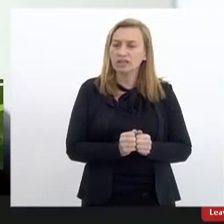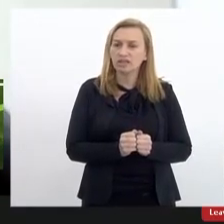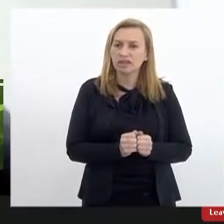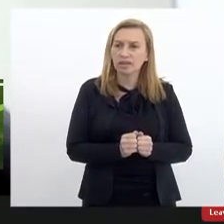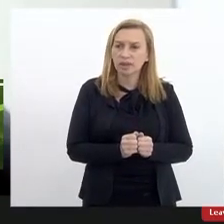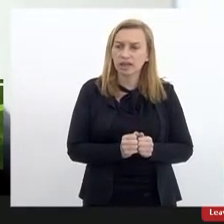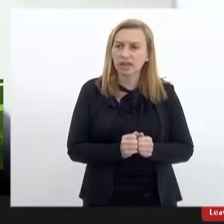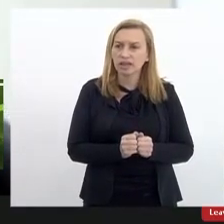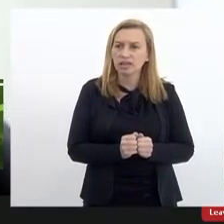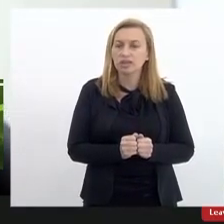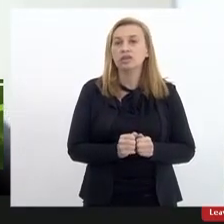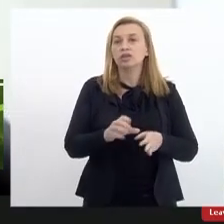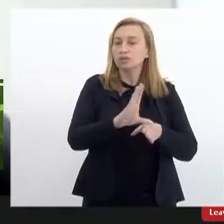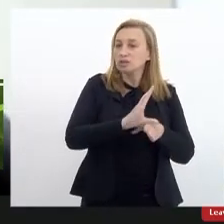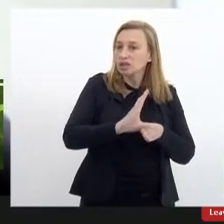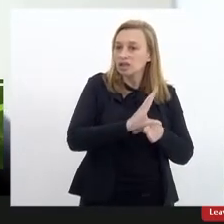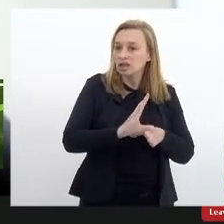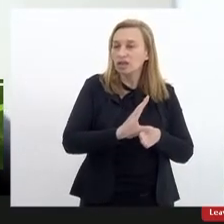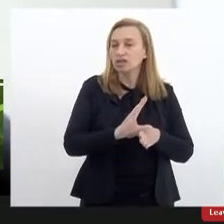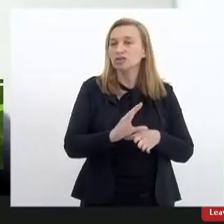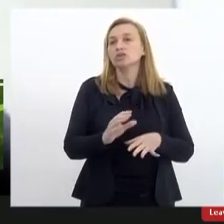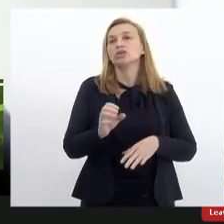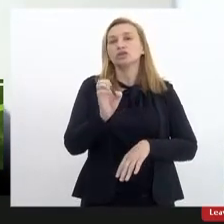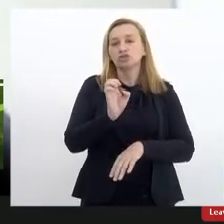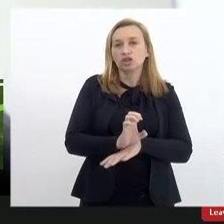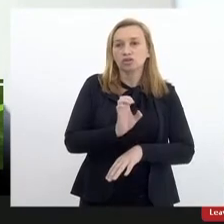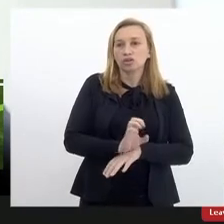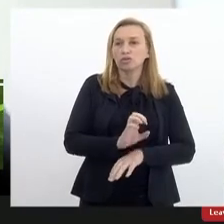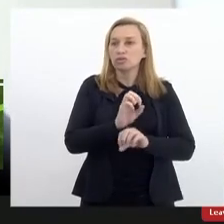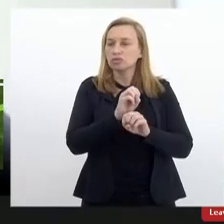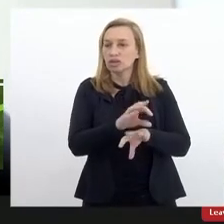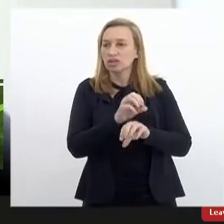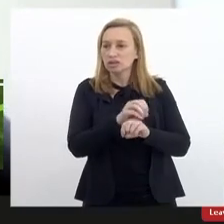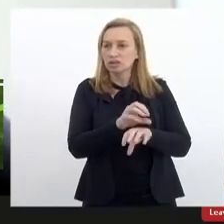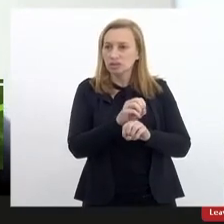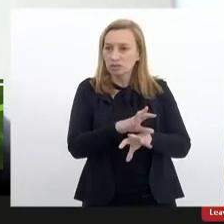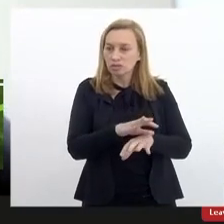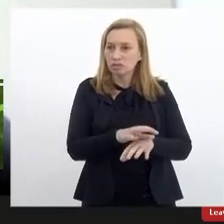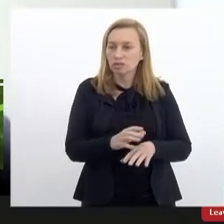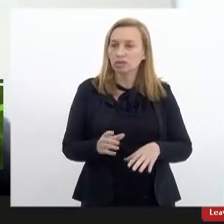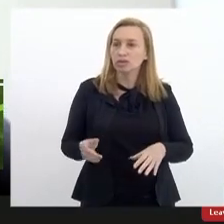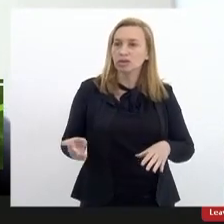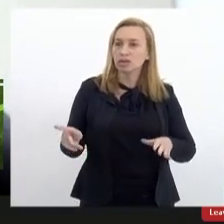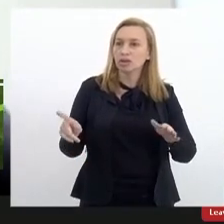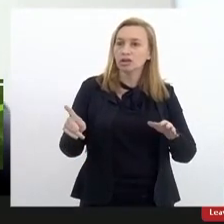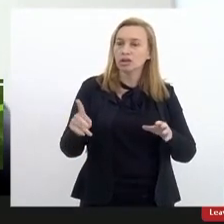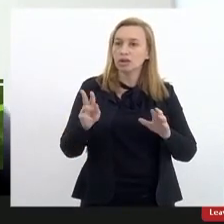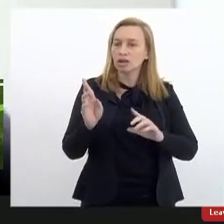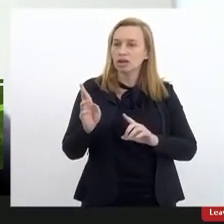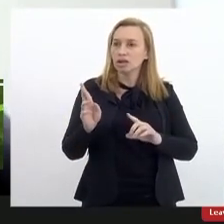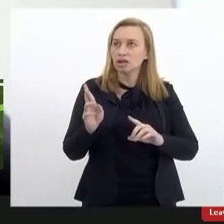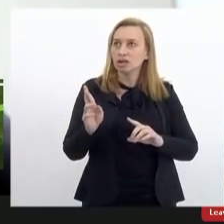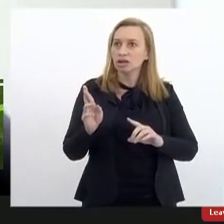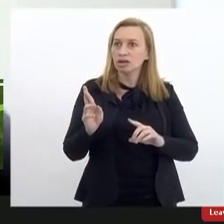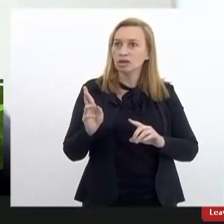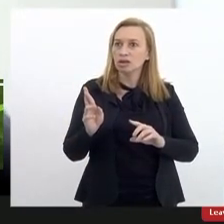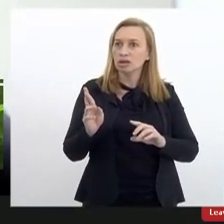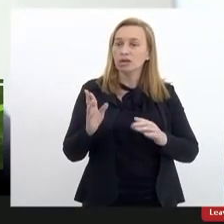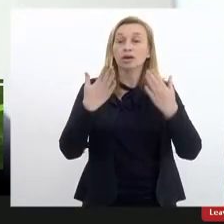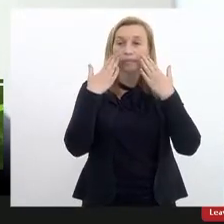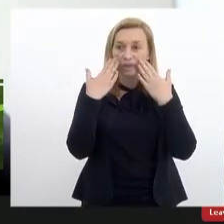participação dos conselheiros do conselho estadual de educação das entidades aqui representadas e do fórum estadual de educação